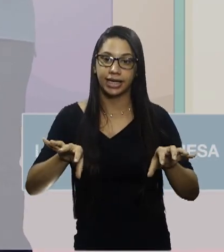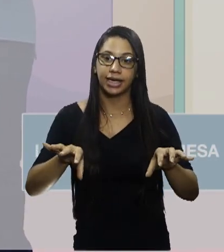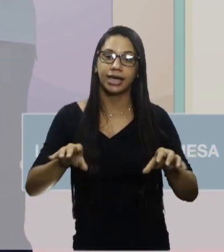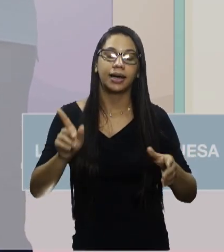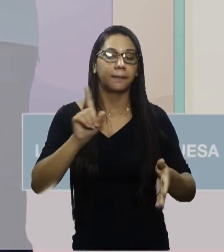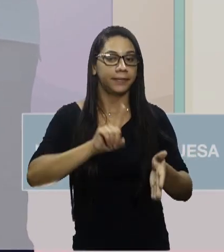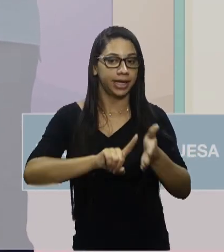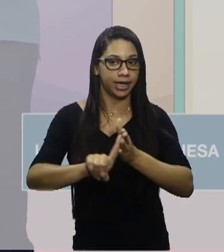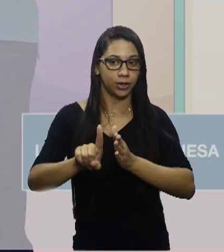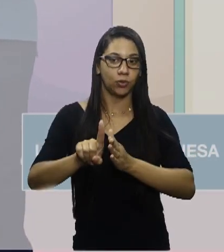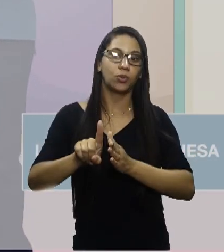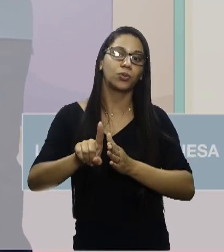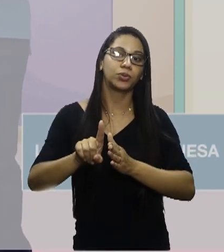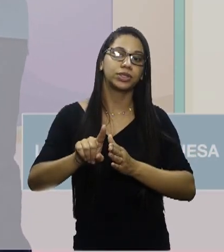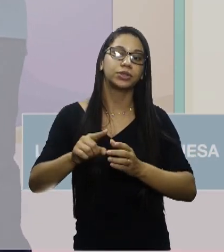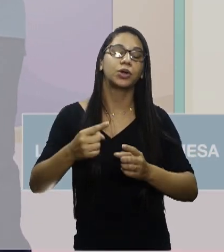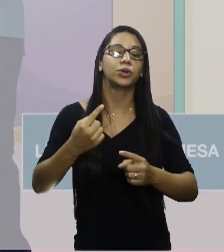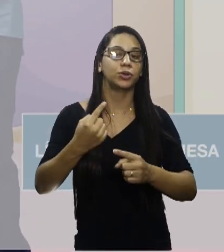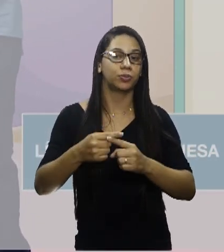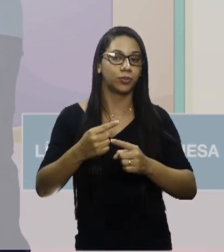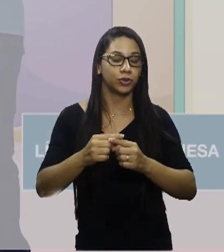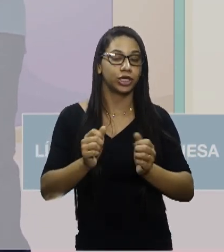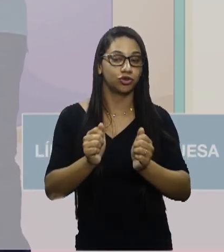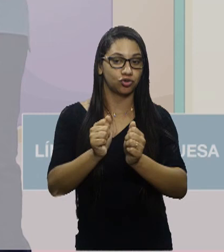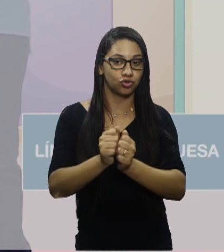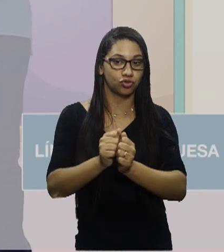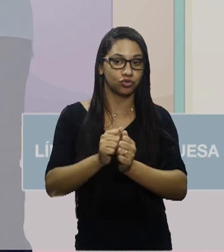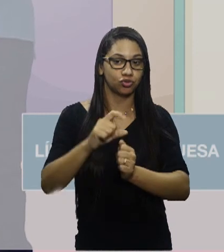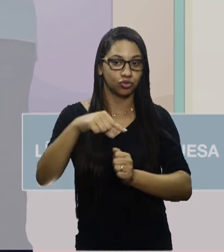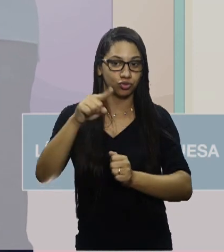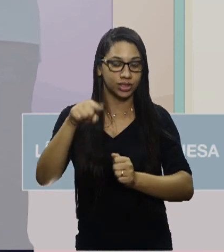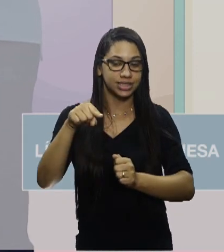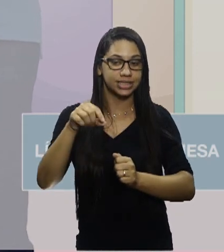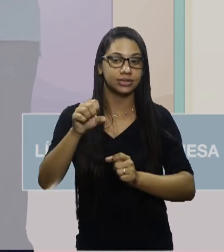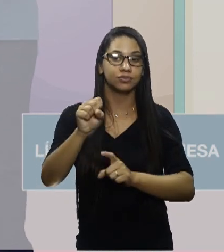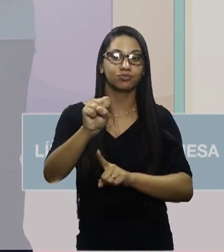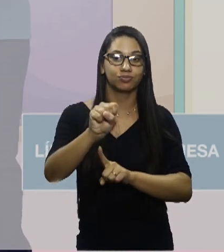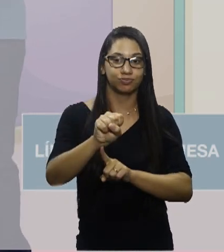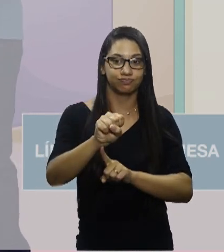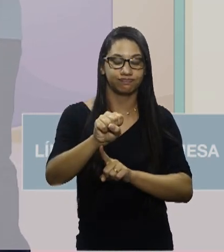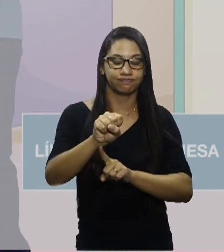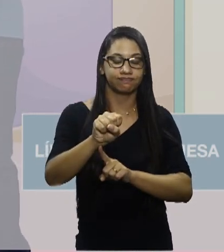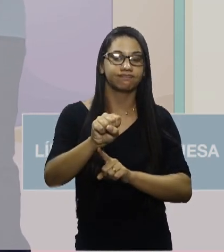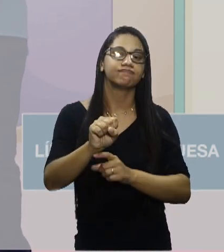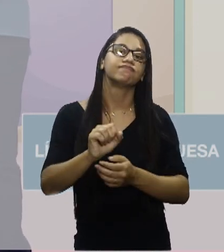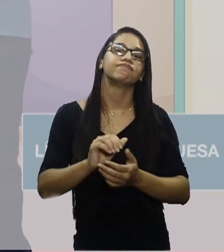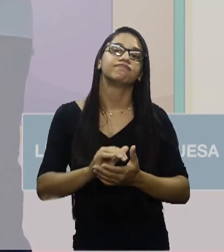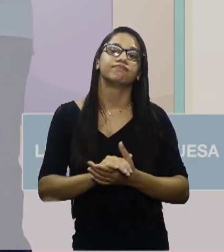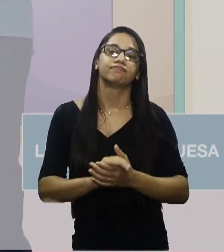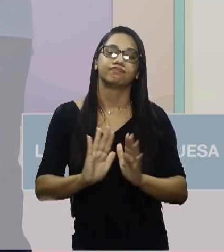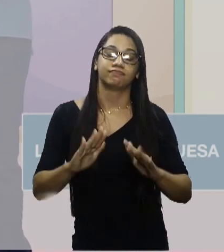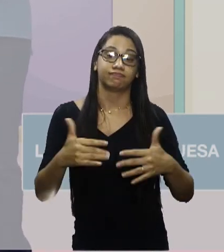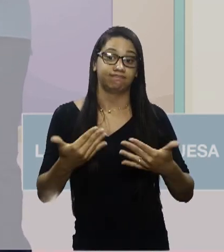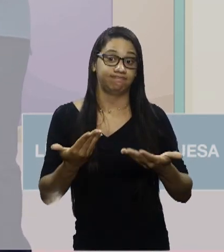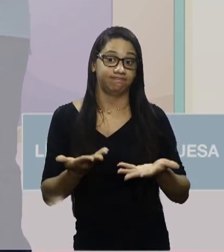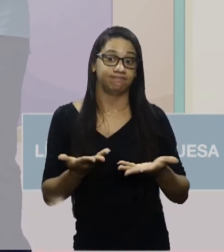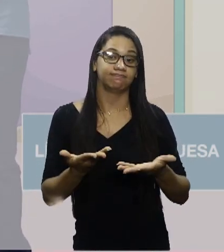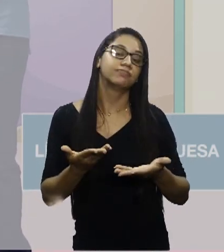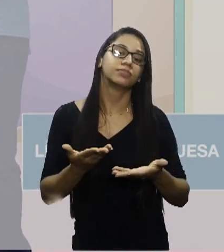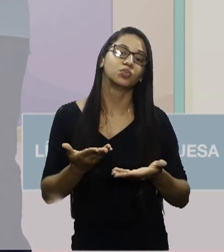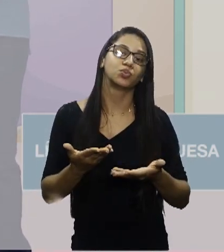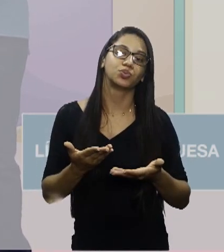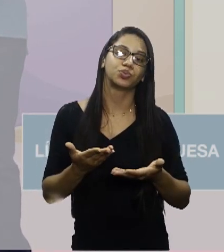perguntas, né, e o porquê junto com acento, que é um substantivo. É, então, vamos lá. Então,